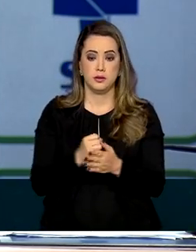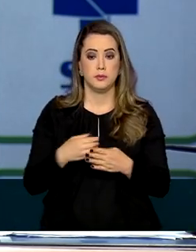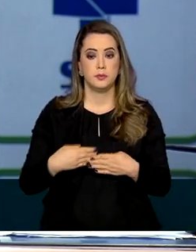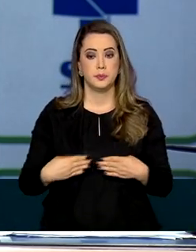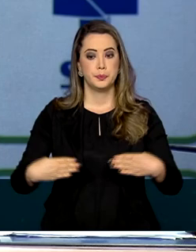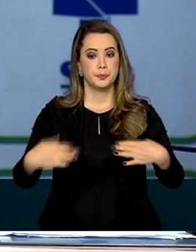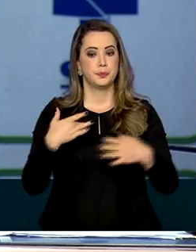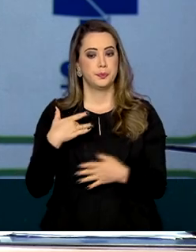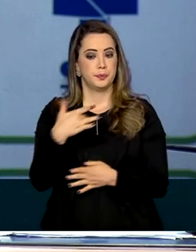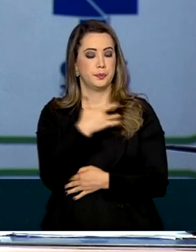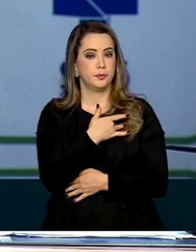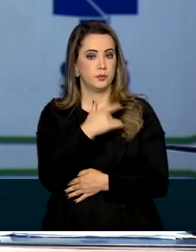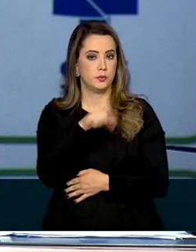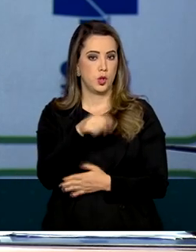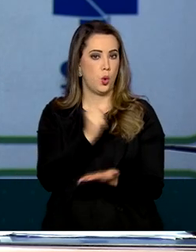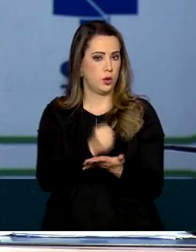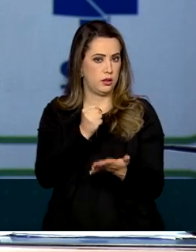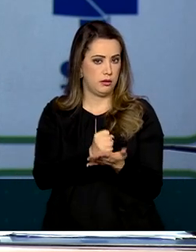contratadas,